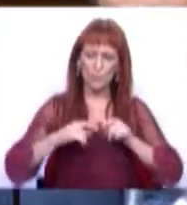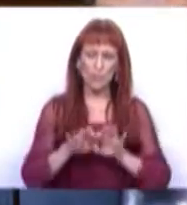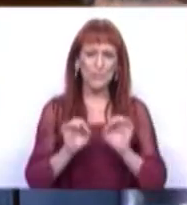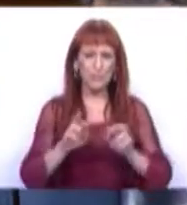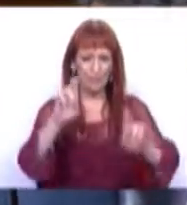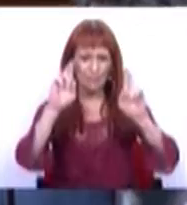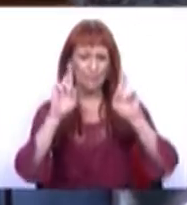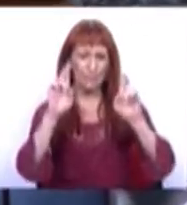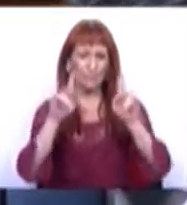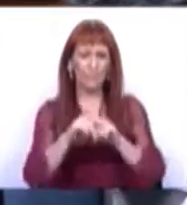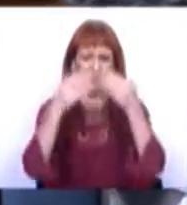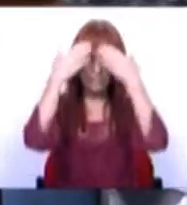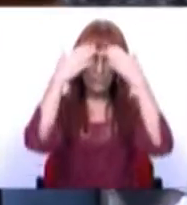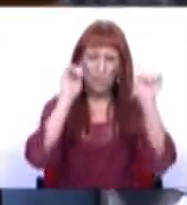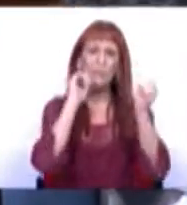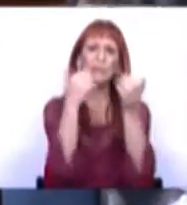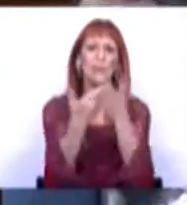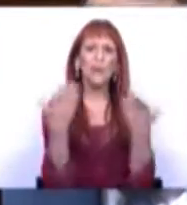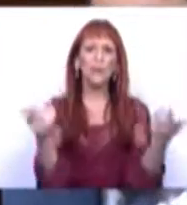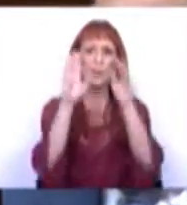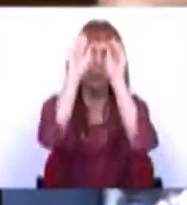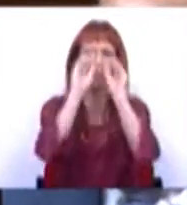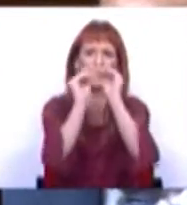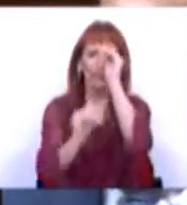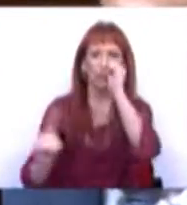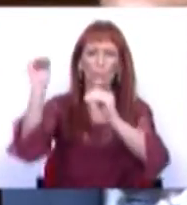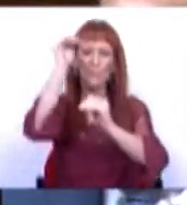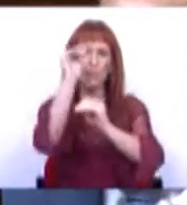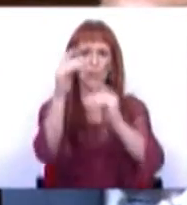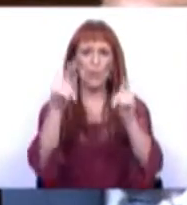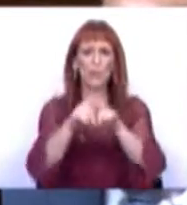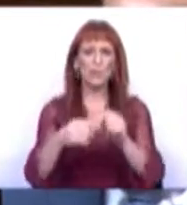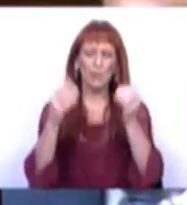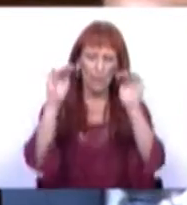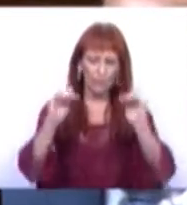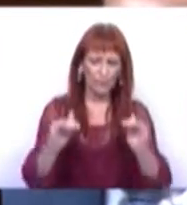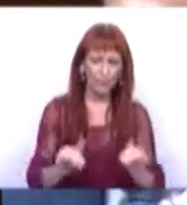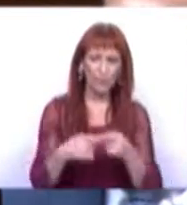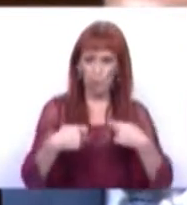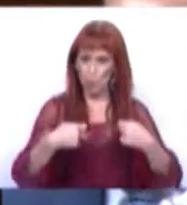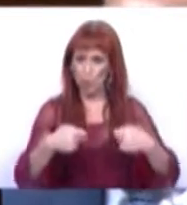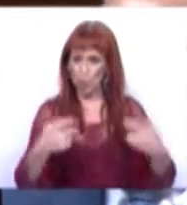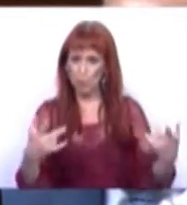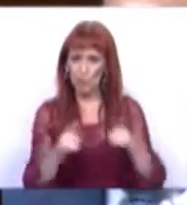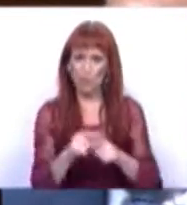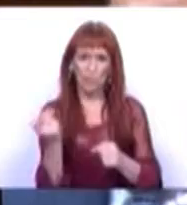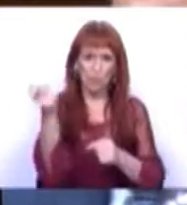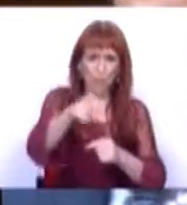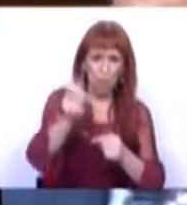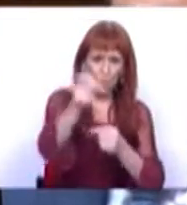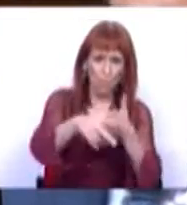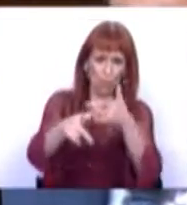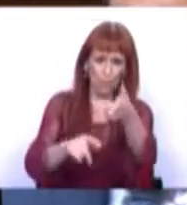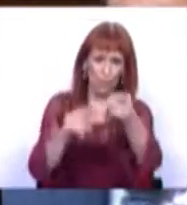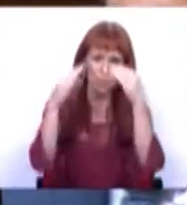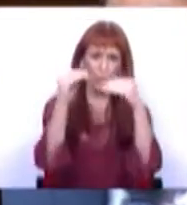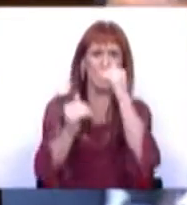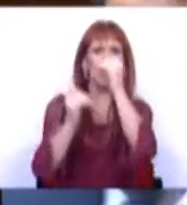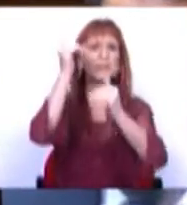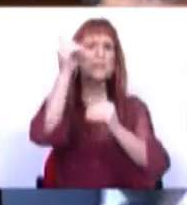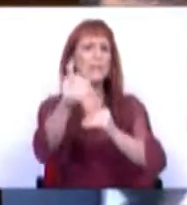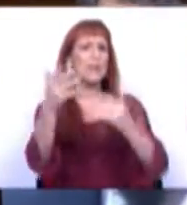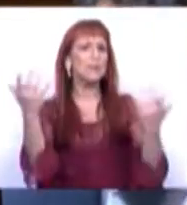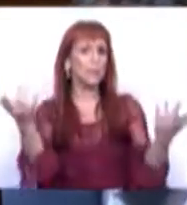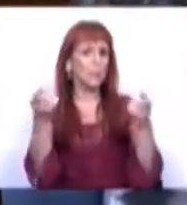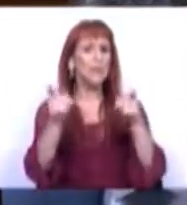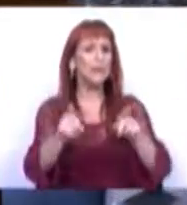como desígnio a democratização do ensino superior, aliviando os custos com a frequência no ensino superior